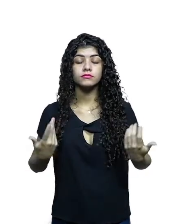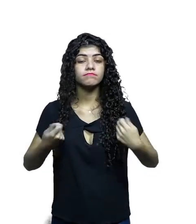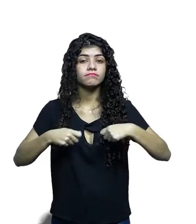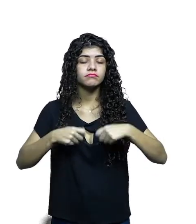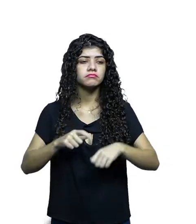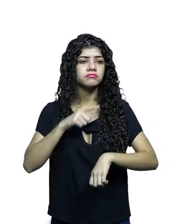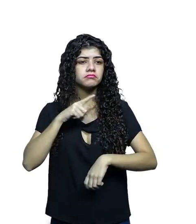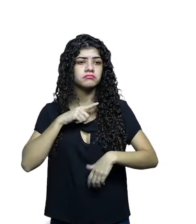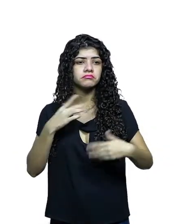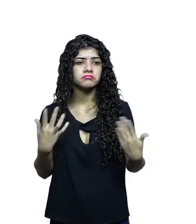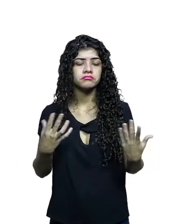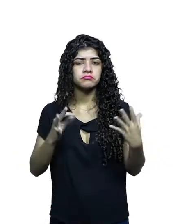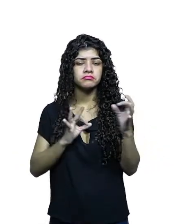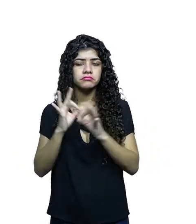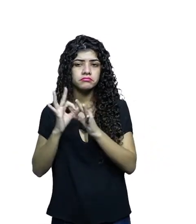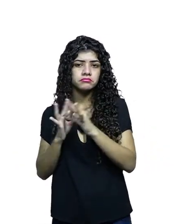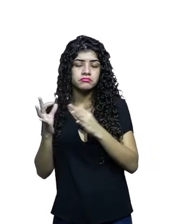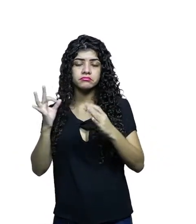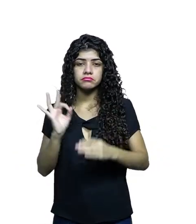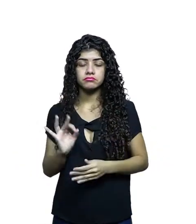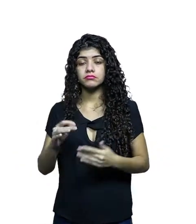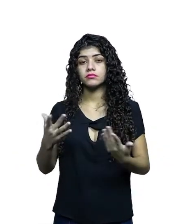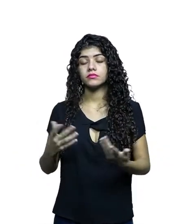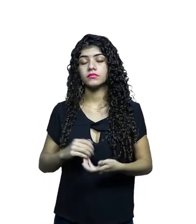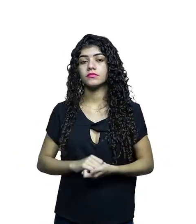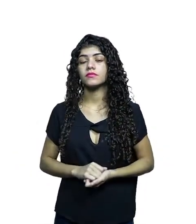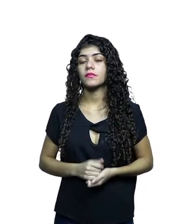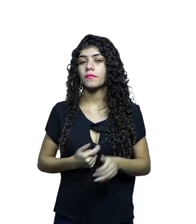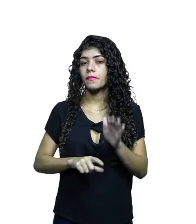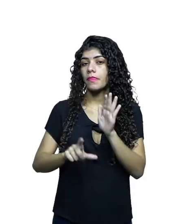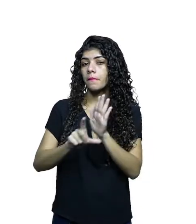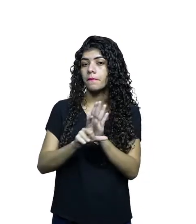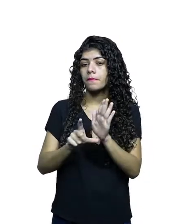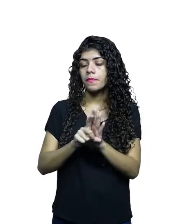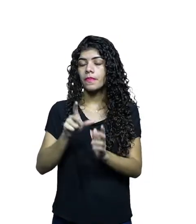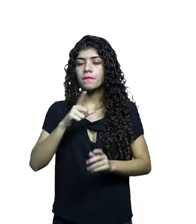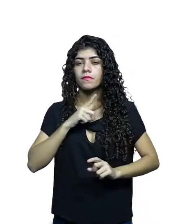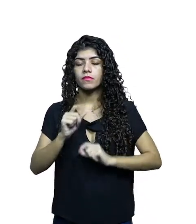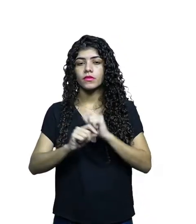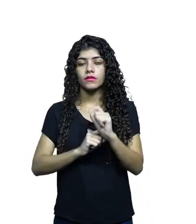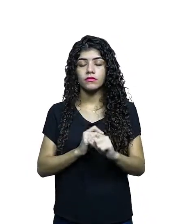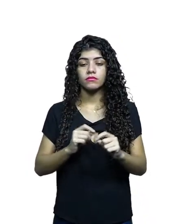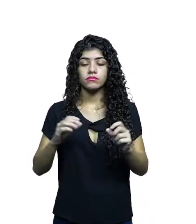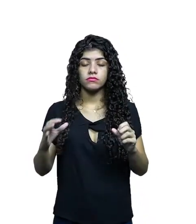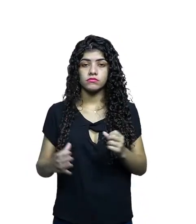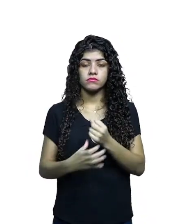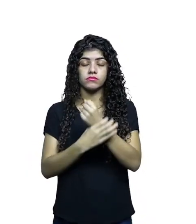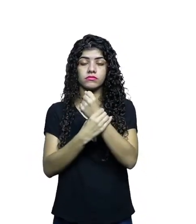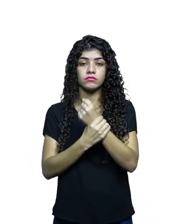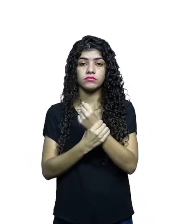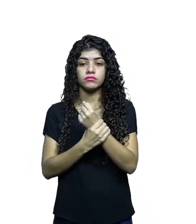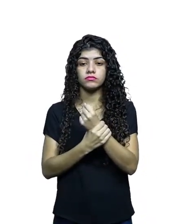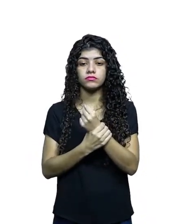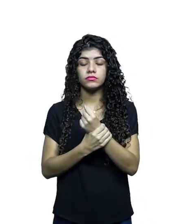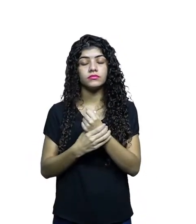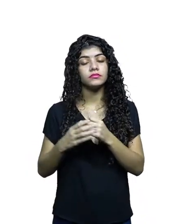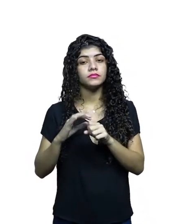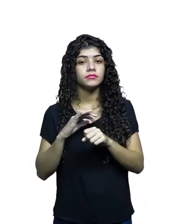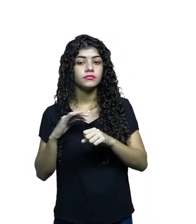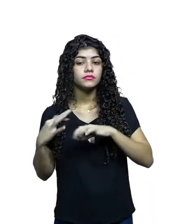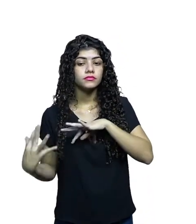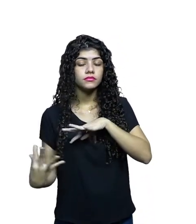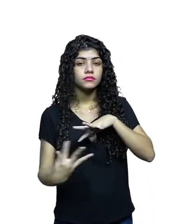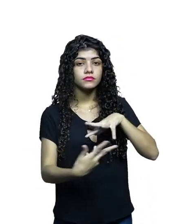é a necessidade de ter regulação? Bom, são através dessas leis que existe essa proteção do conteúdo nacional.